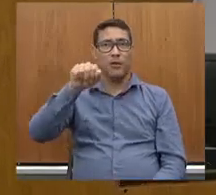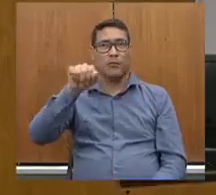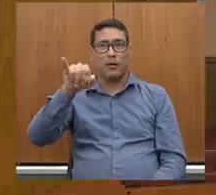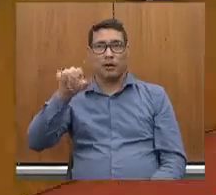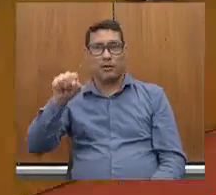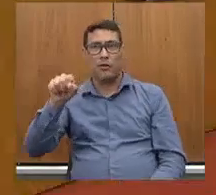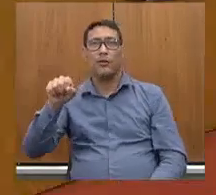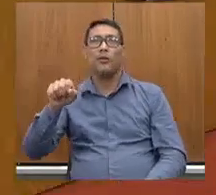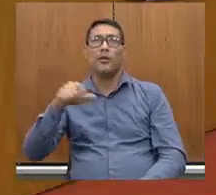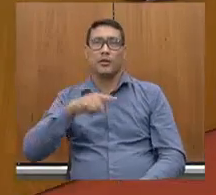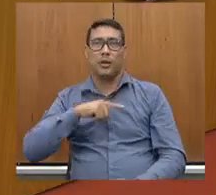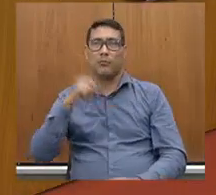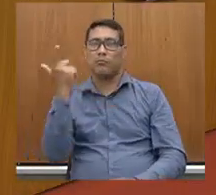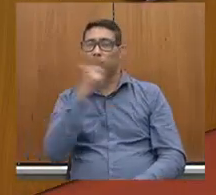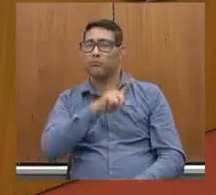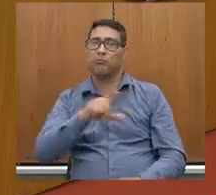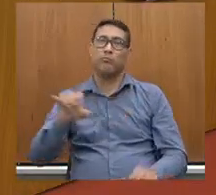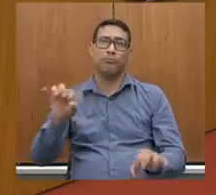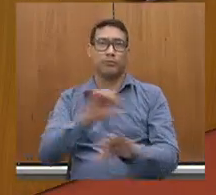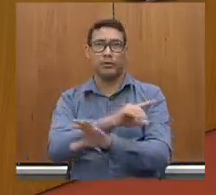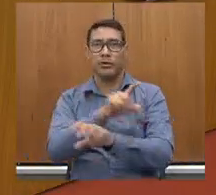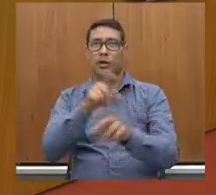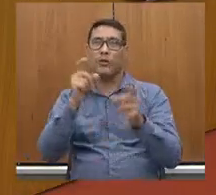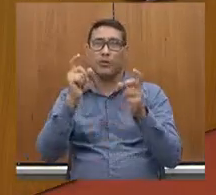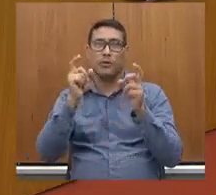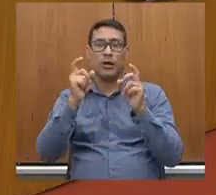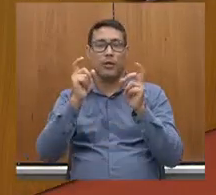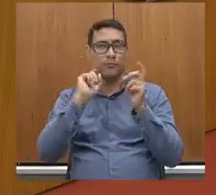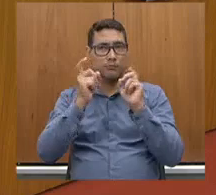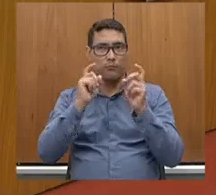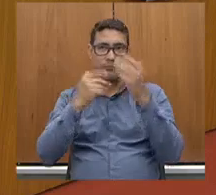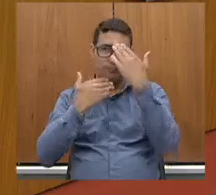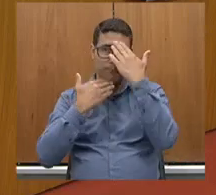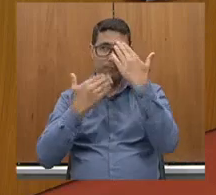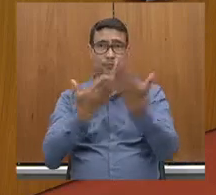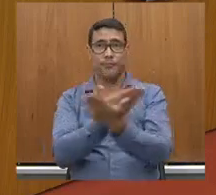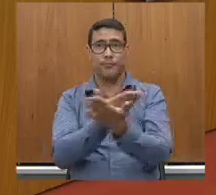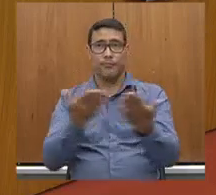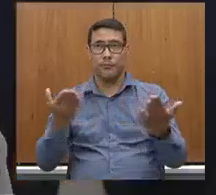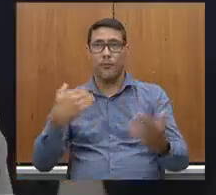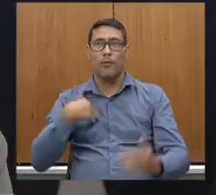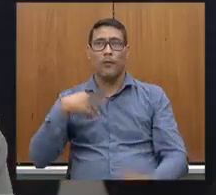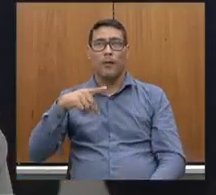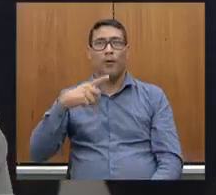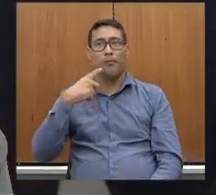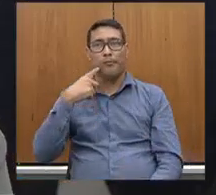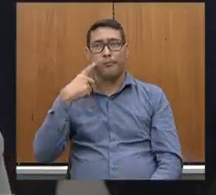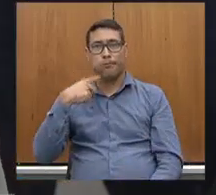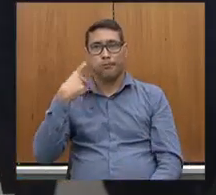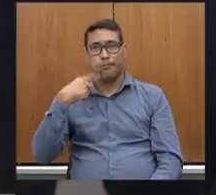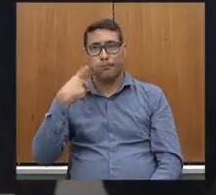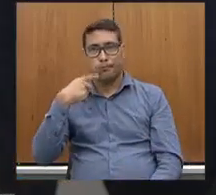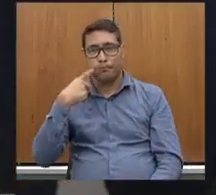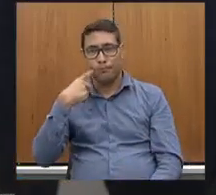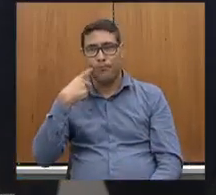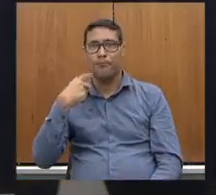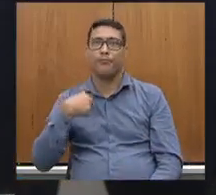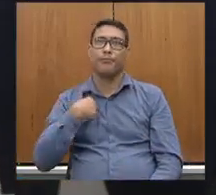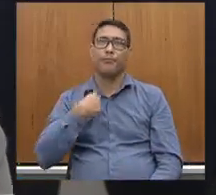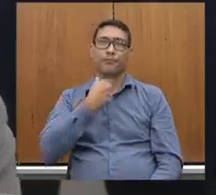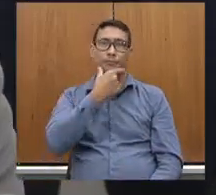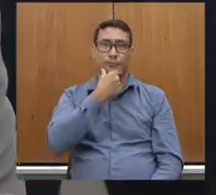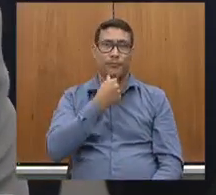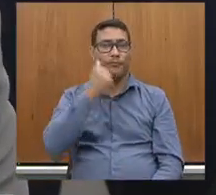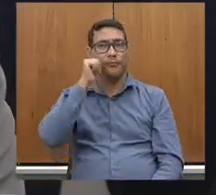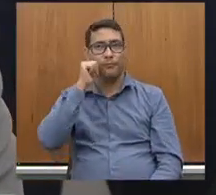cumprida a finalidade da reunião, a presidência agradece a presença das parlamentares, dos parlamentares,